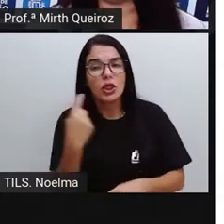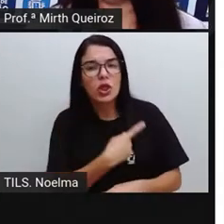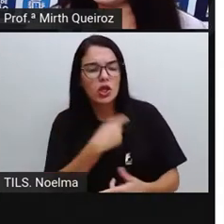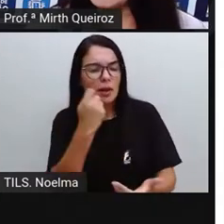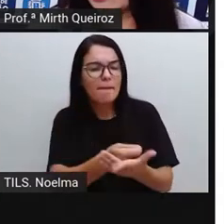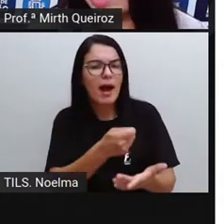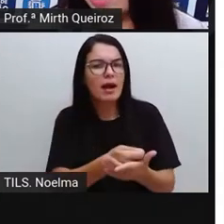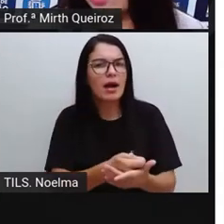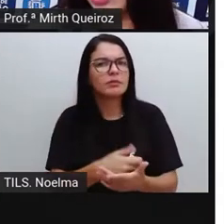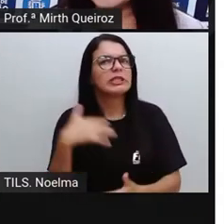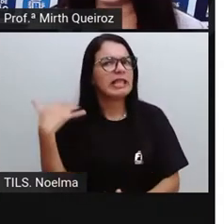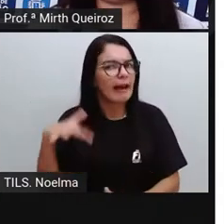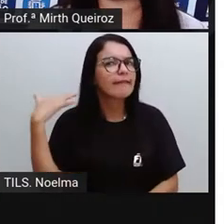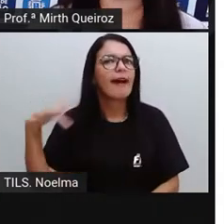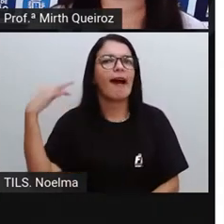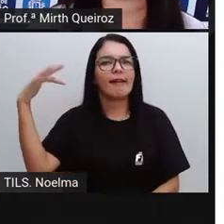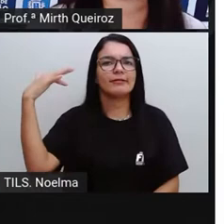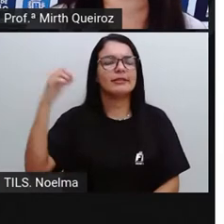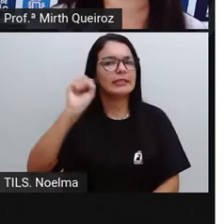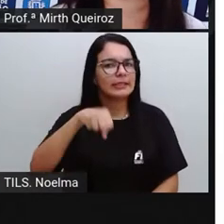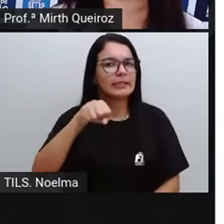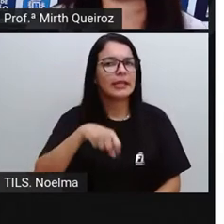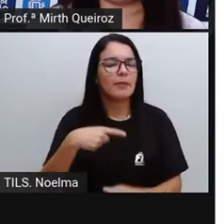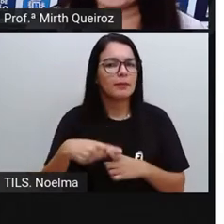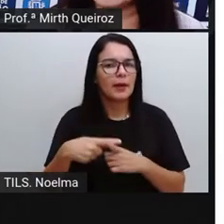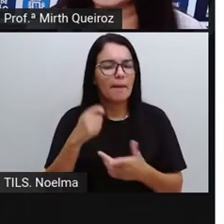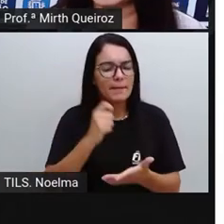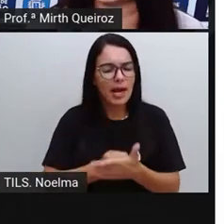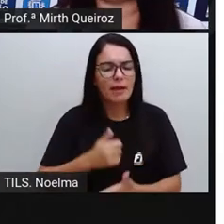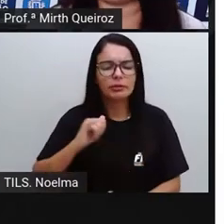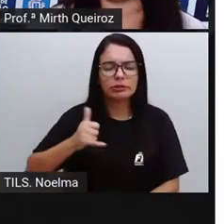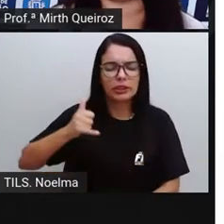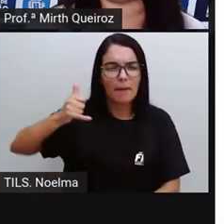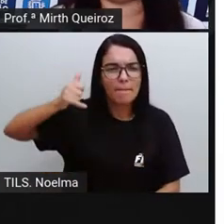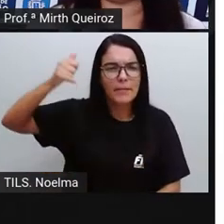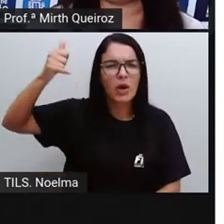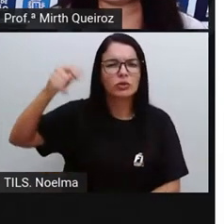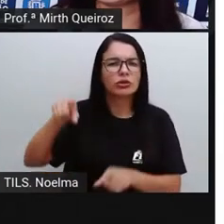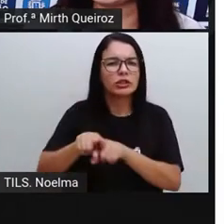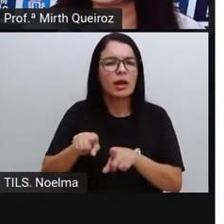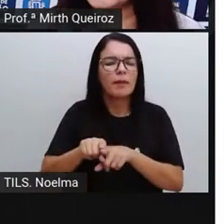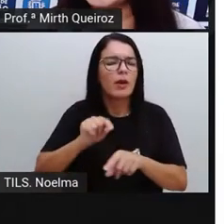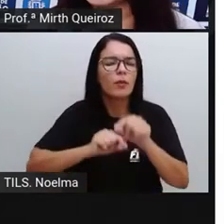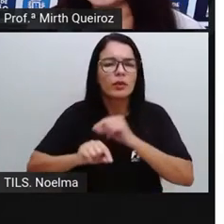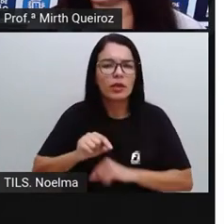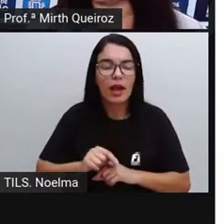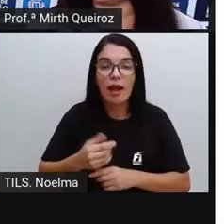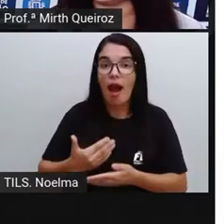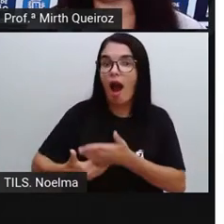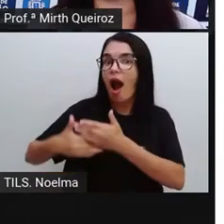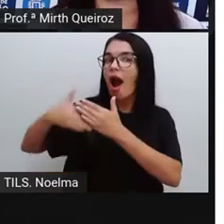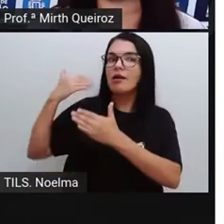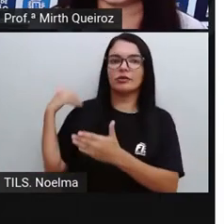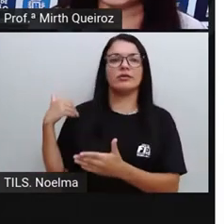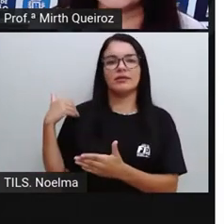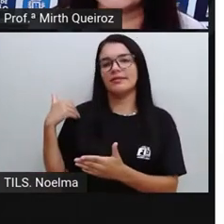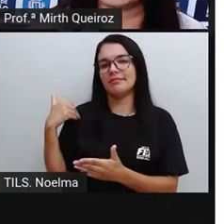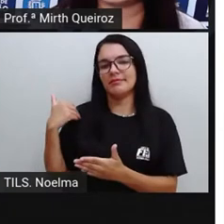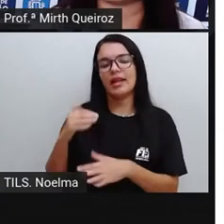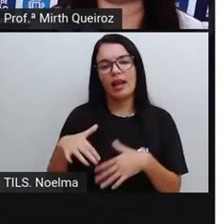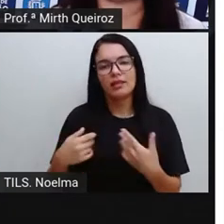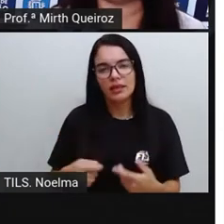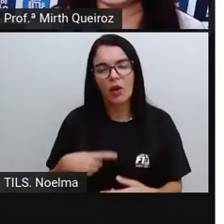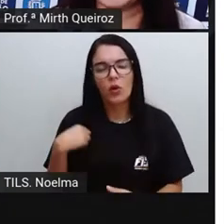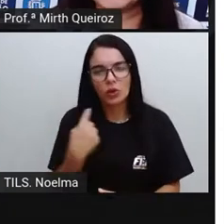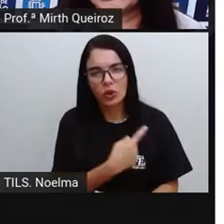gente paga muito caro Nós pagamos através dos nossos impostos E a gente paga de forma adiantada ainda Então nós temos sim